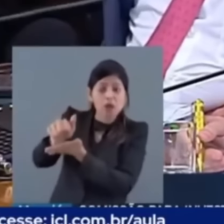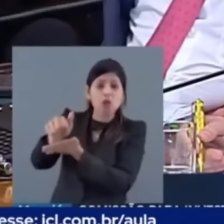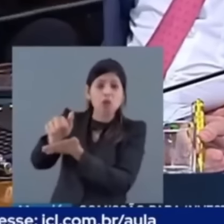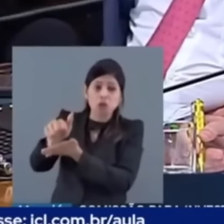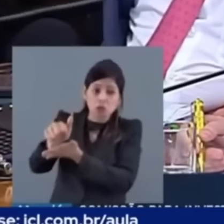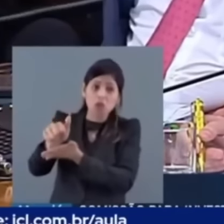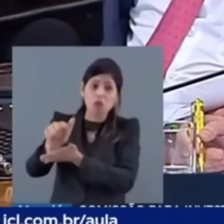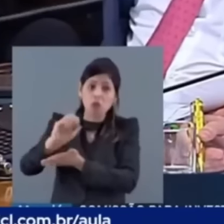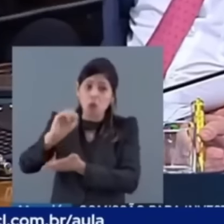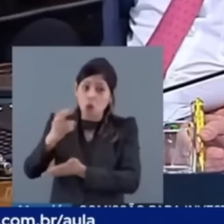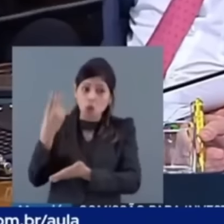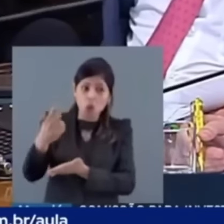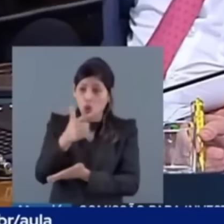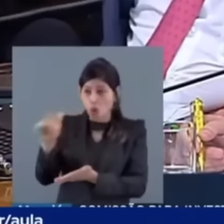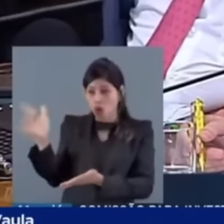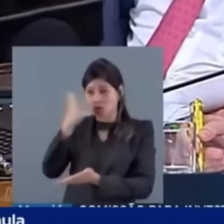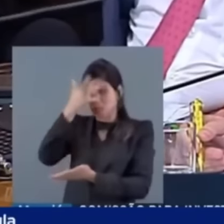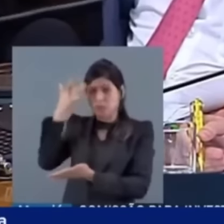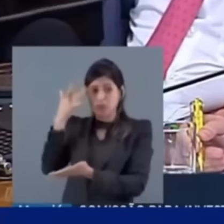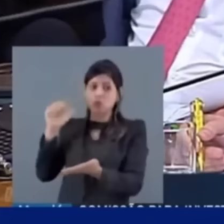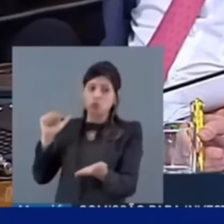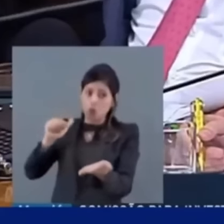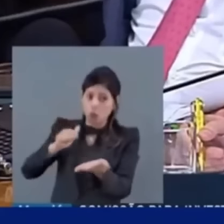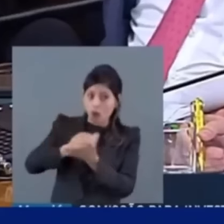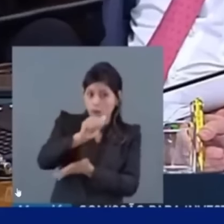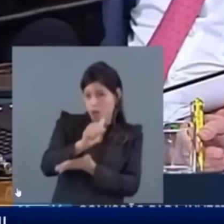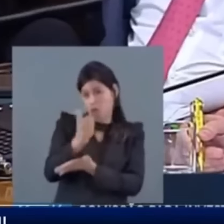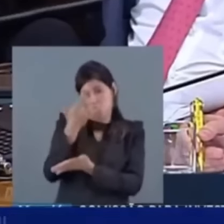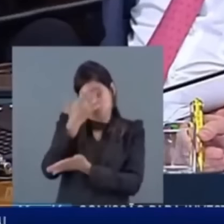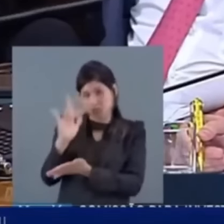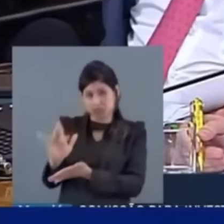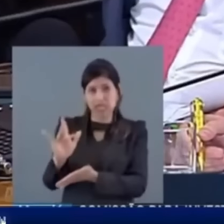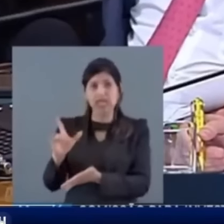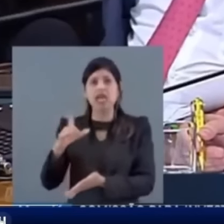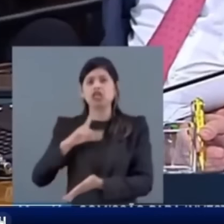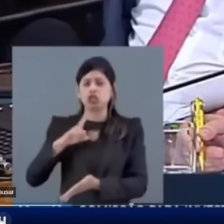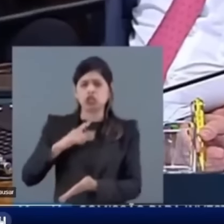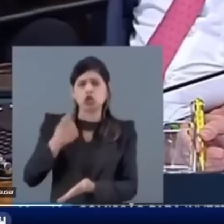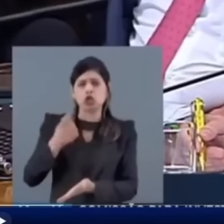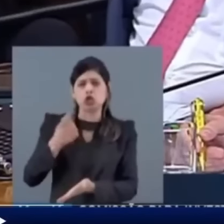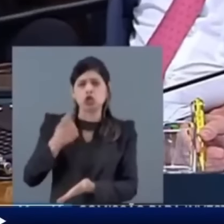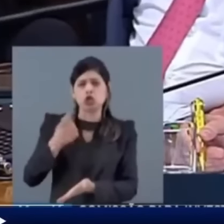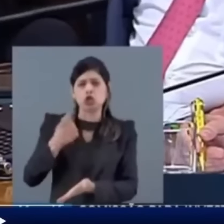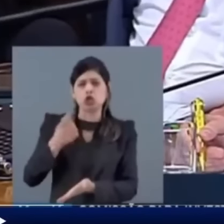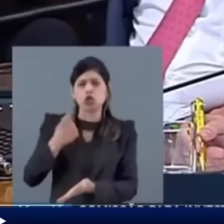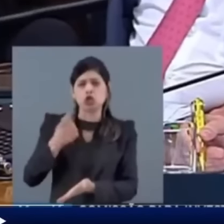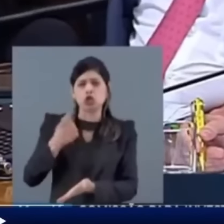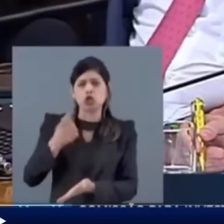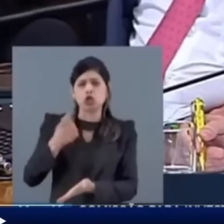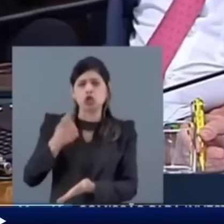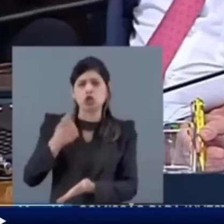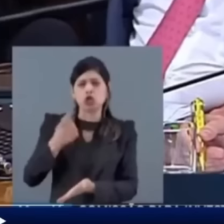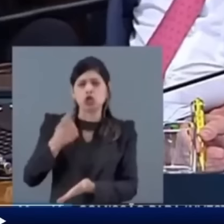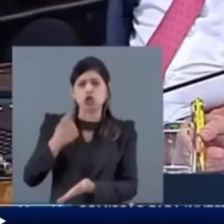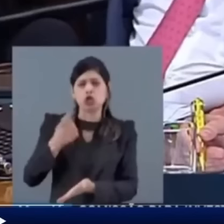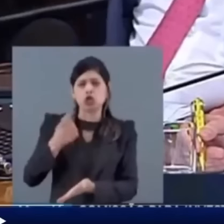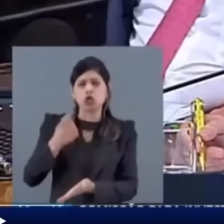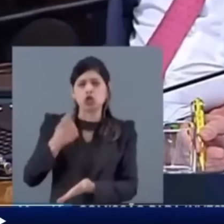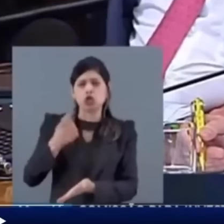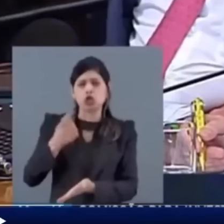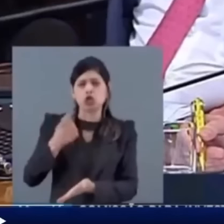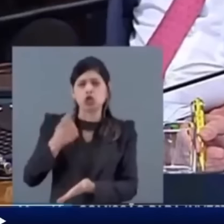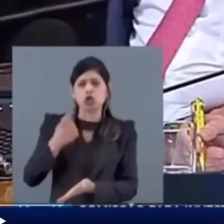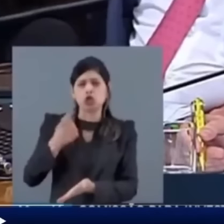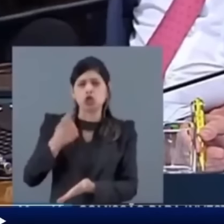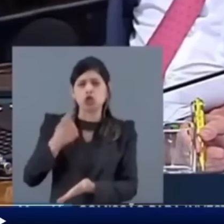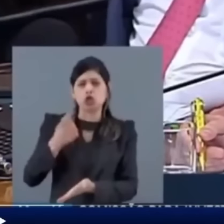senador Eu era instrutor De policiais E já treinei Quase 30 mil Policiais no Brasil Mas de novo Mas ninguém quer saber O que isso